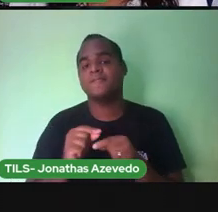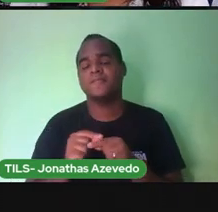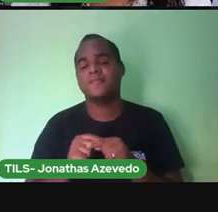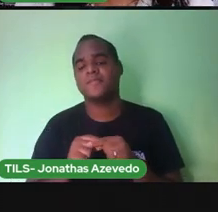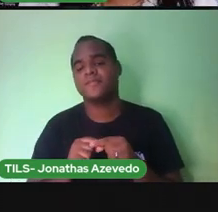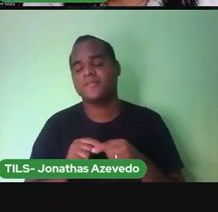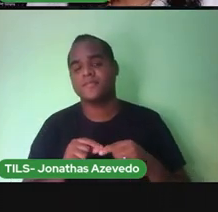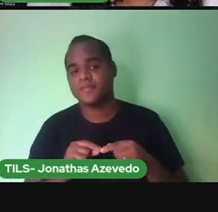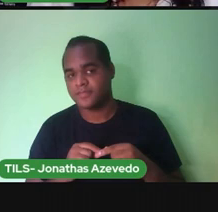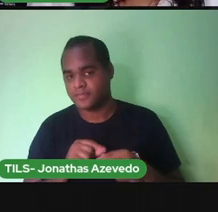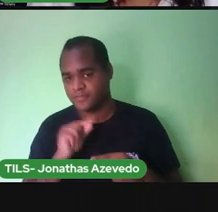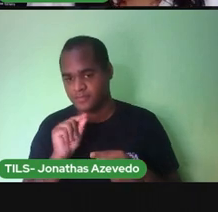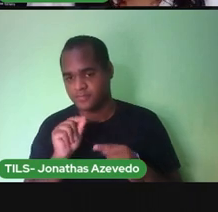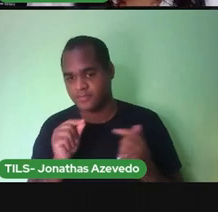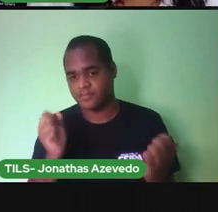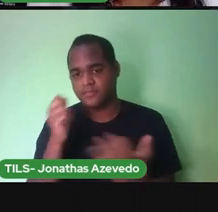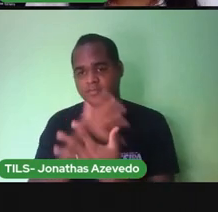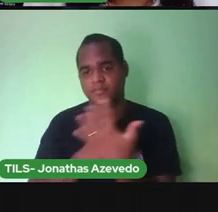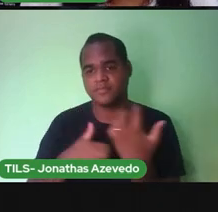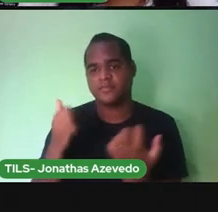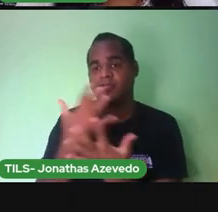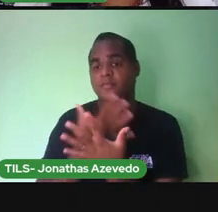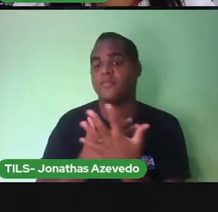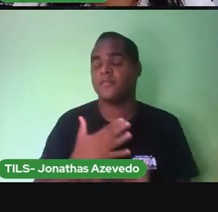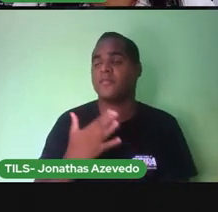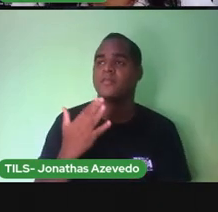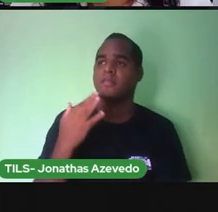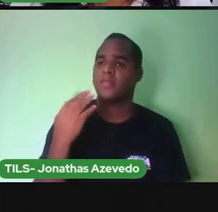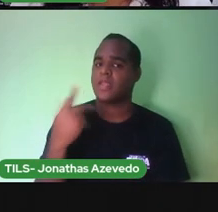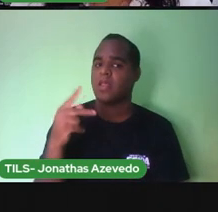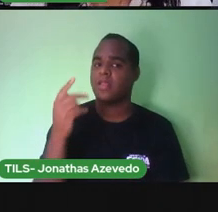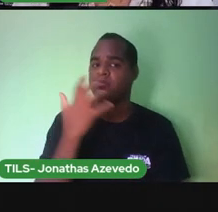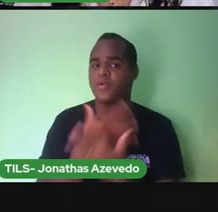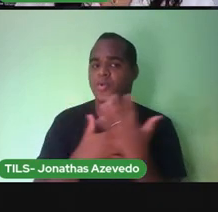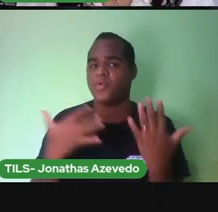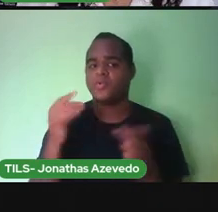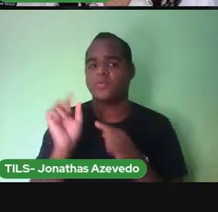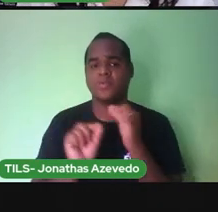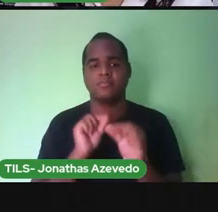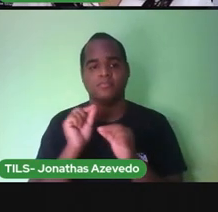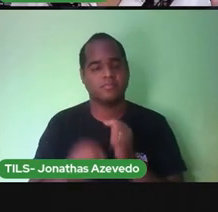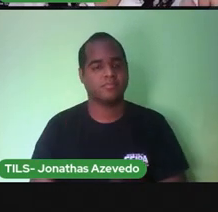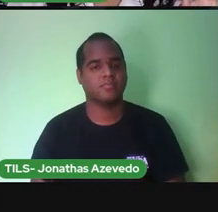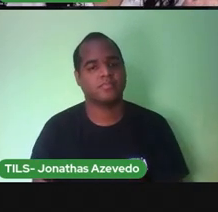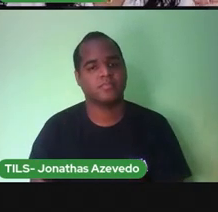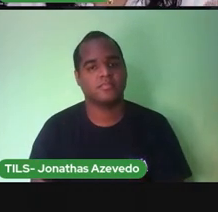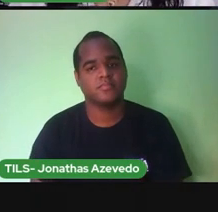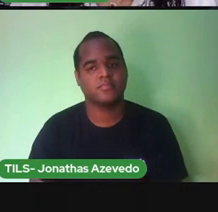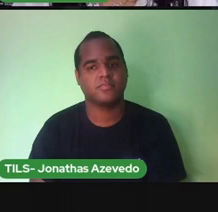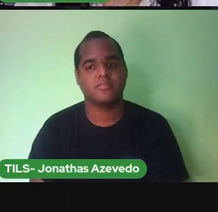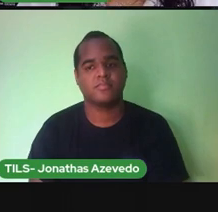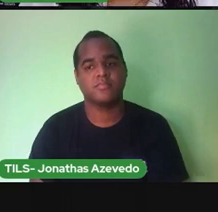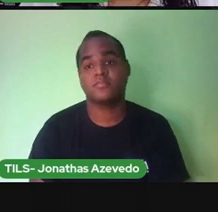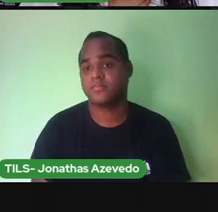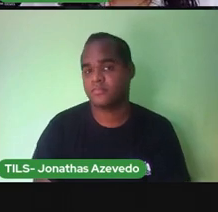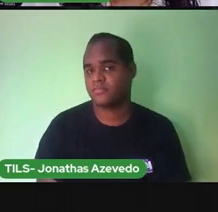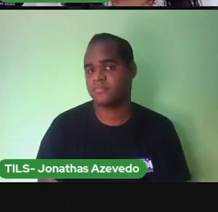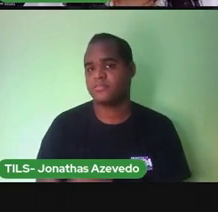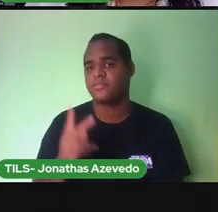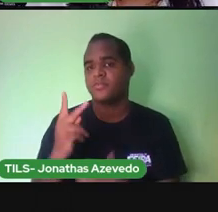Identificou a música? Vamos lá. Sapo